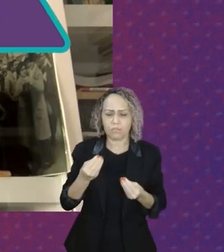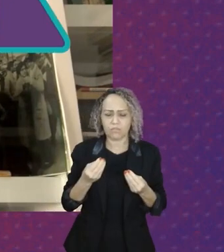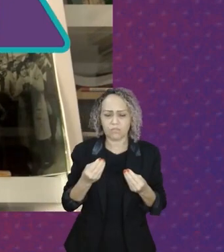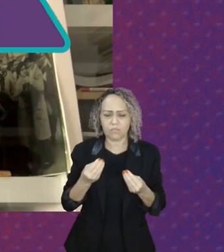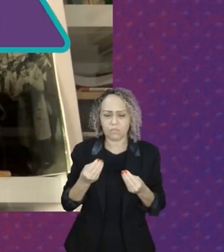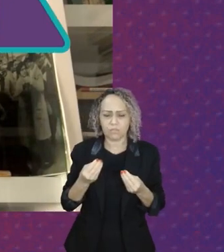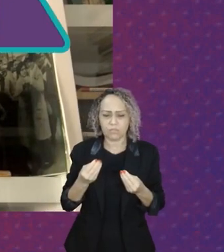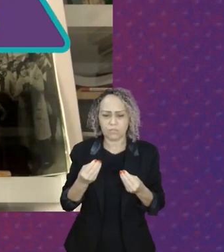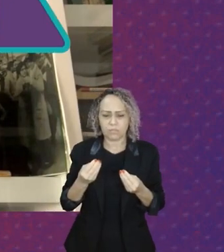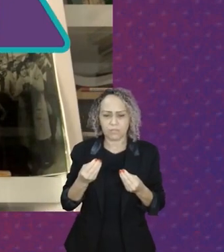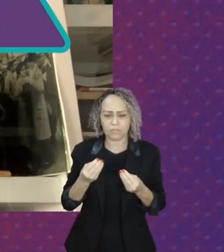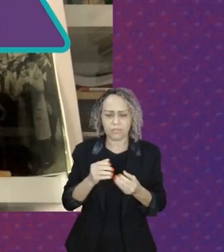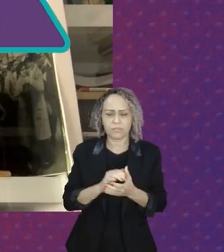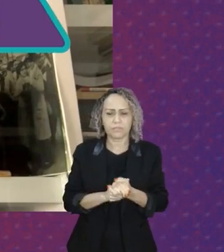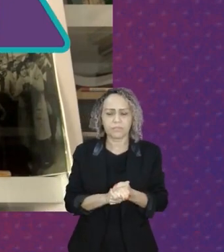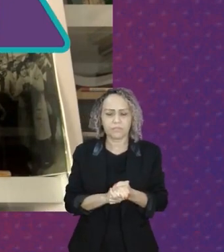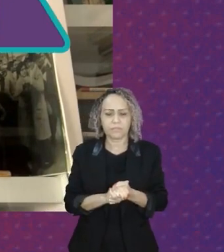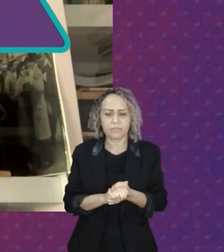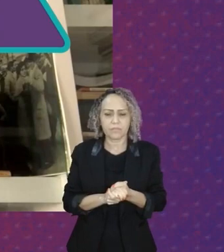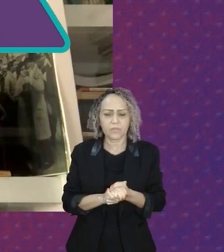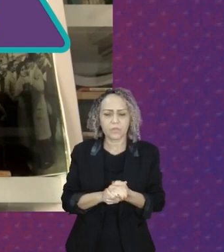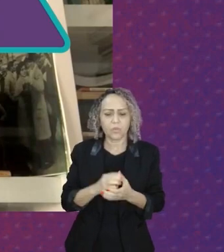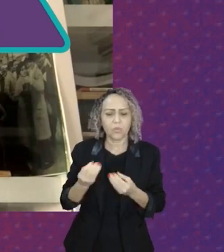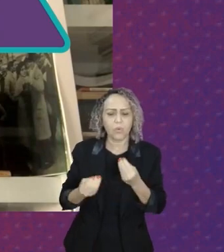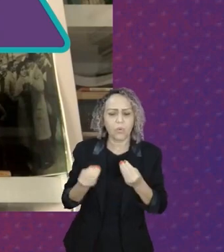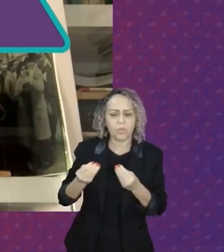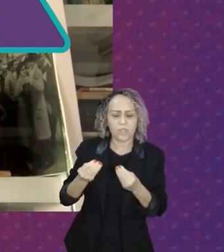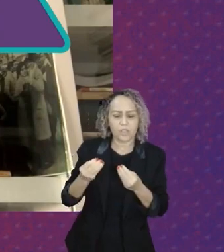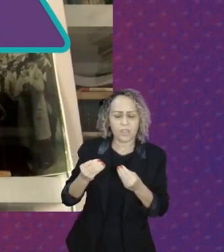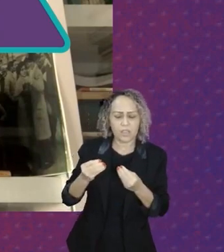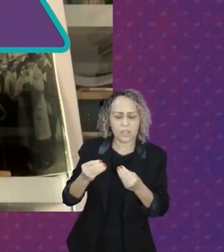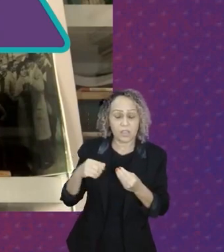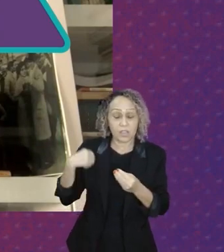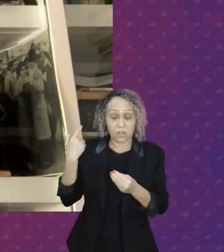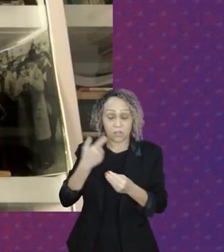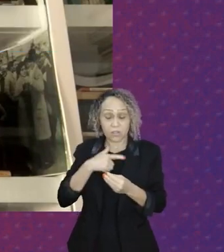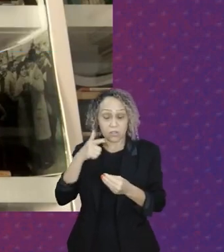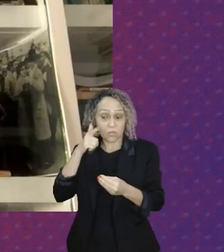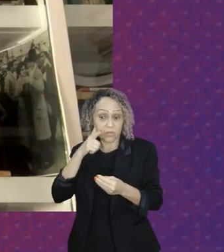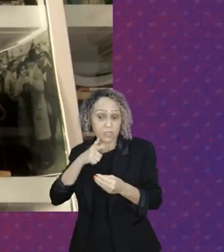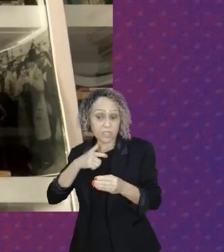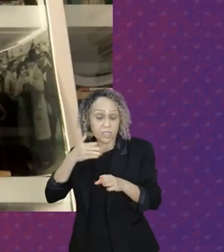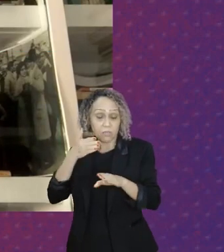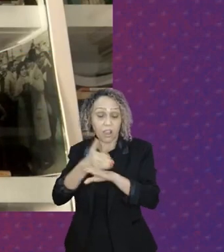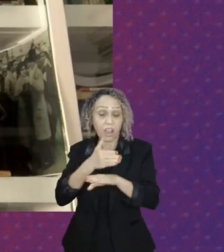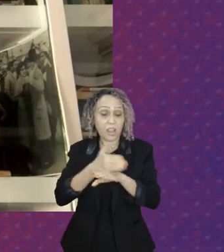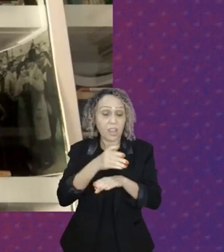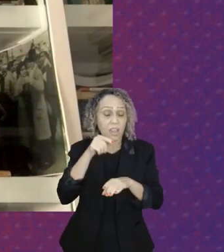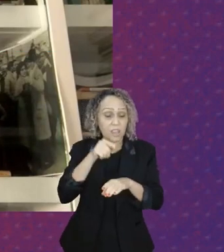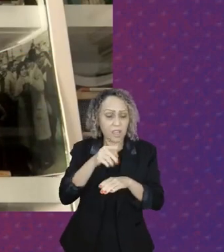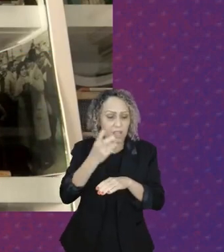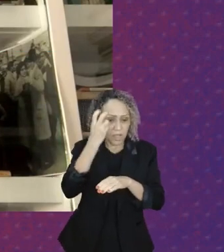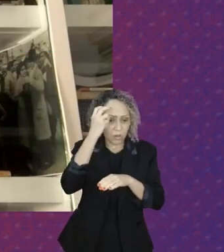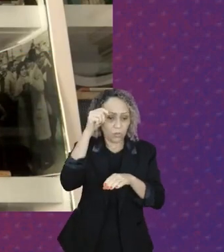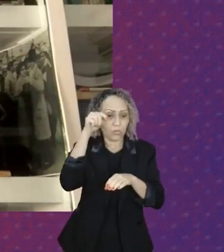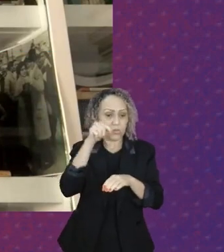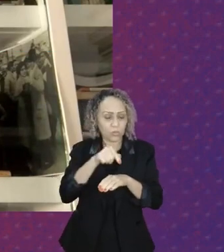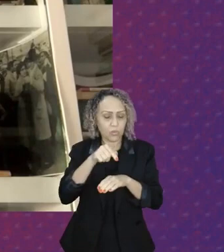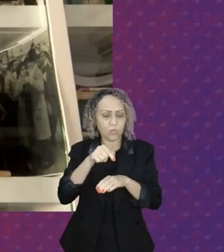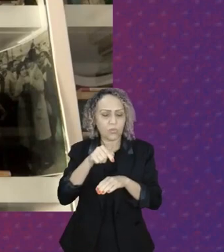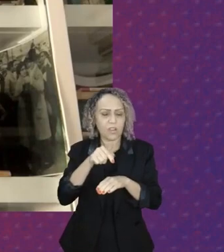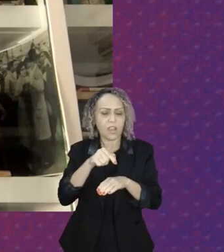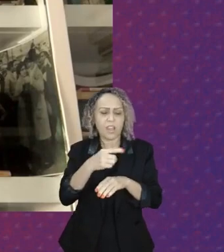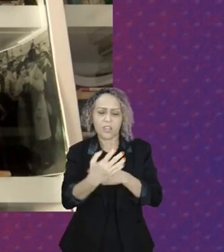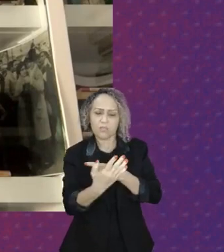acesso à cultura nos ajuda, contribui para a compreensão do mundo em que nós